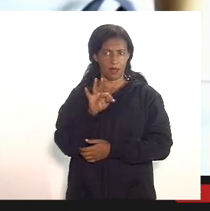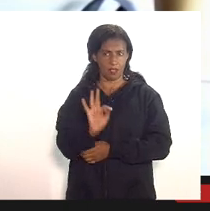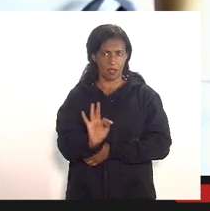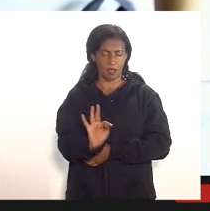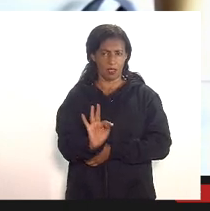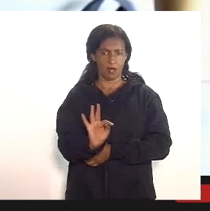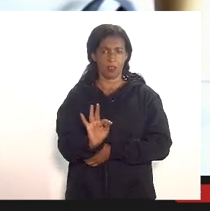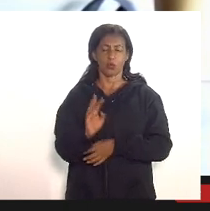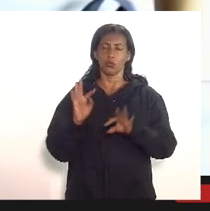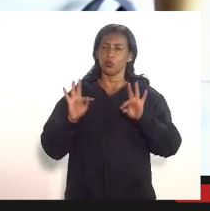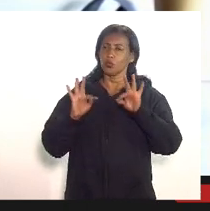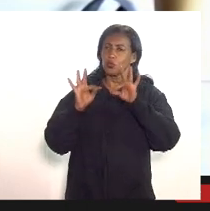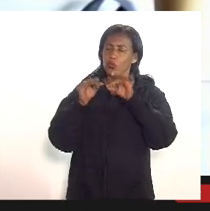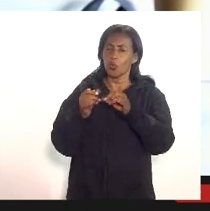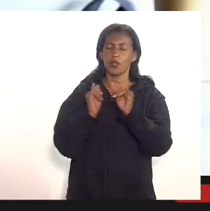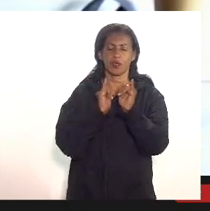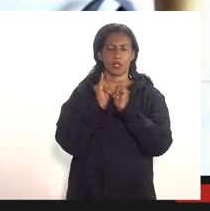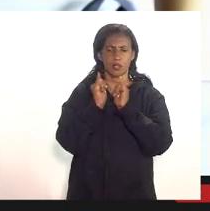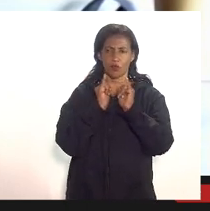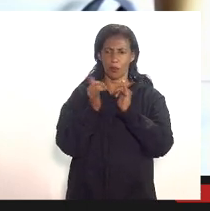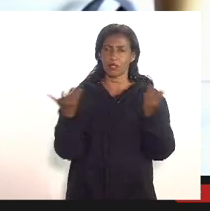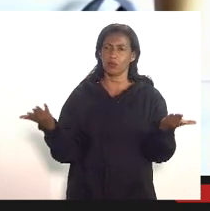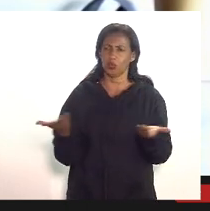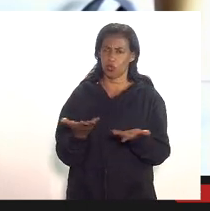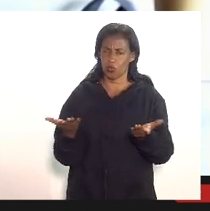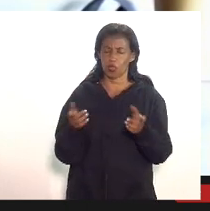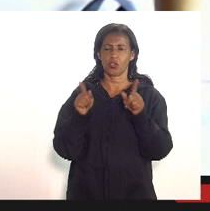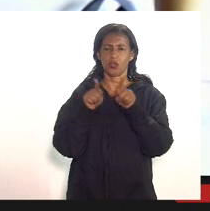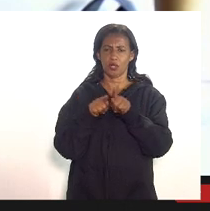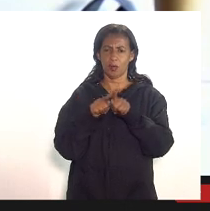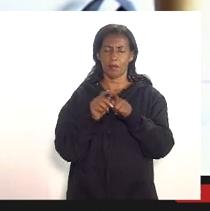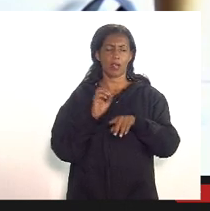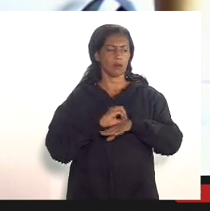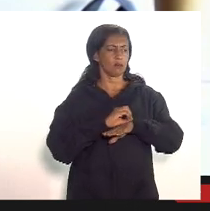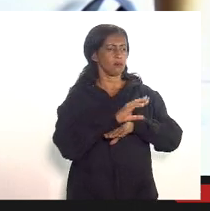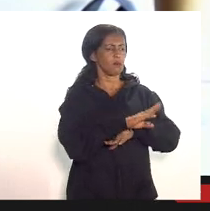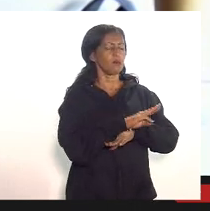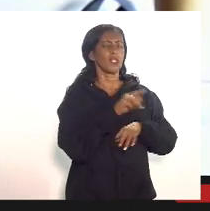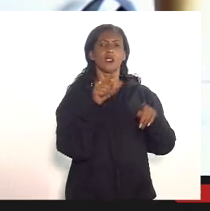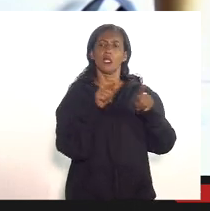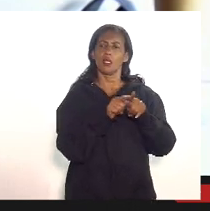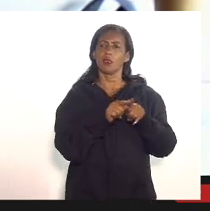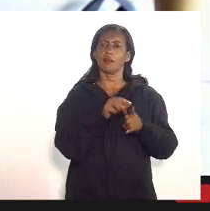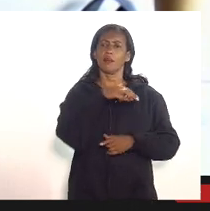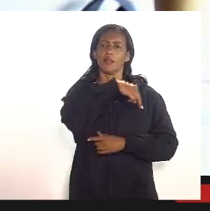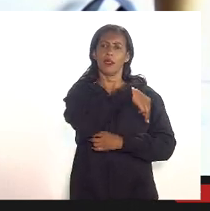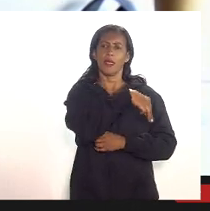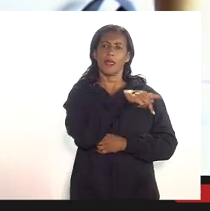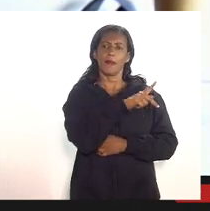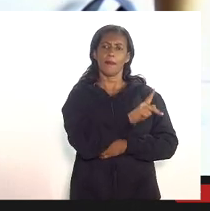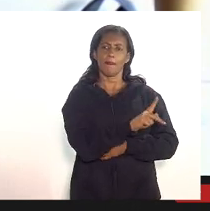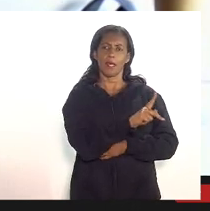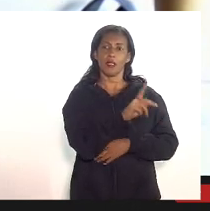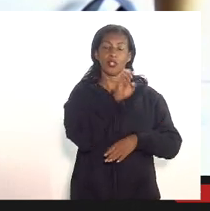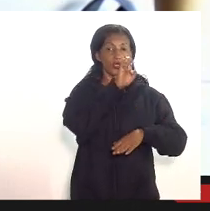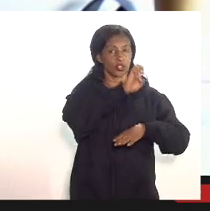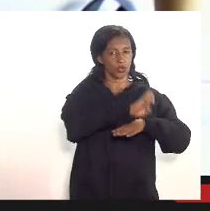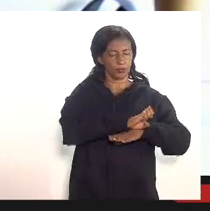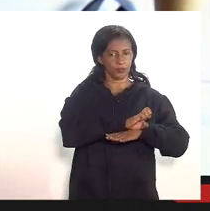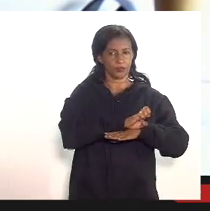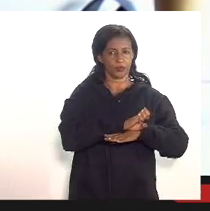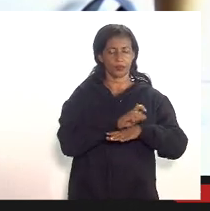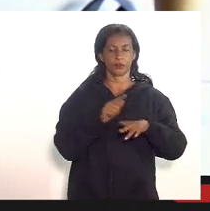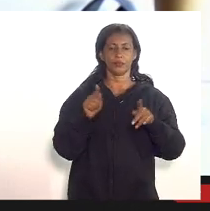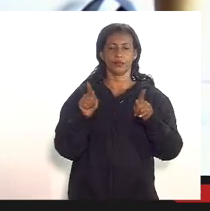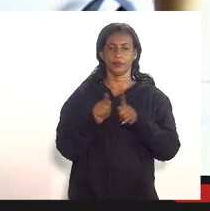todas as exposições de hoje e também para o Ministério Público Estadual a